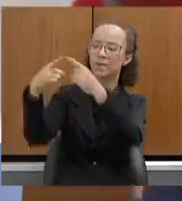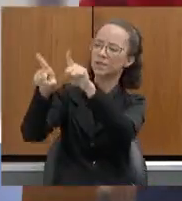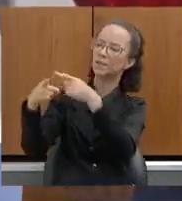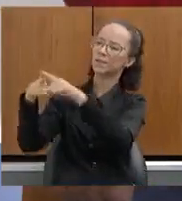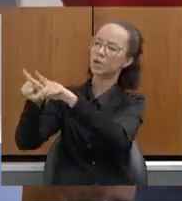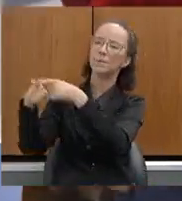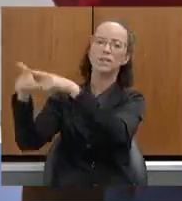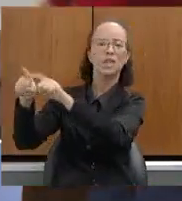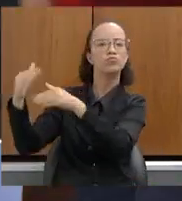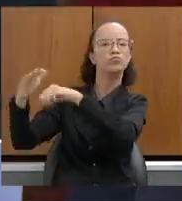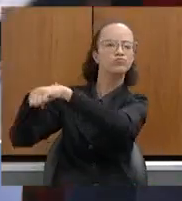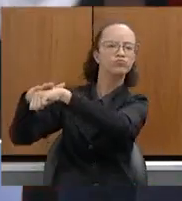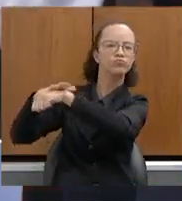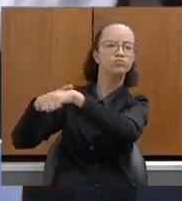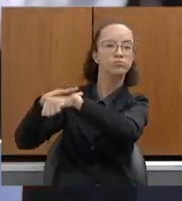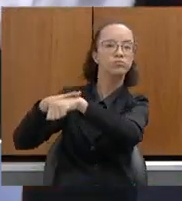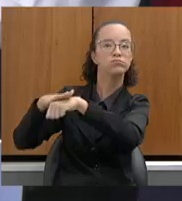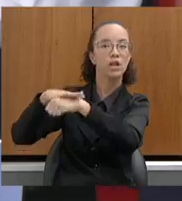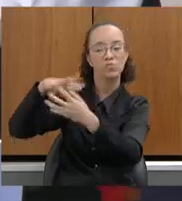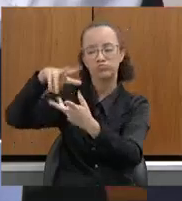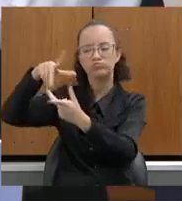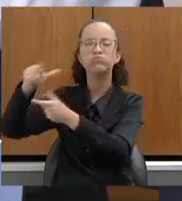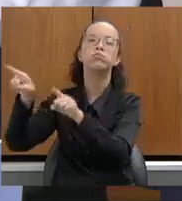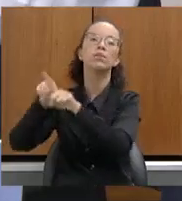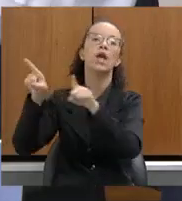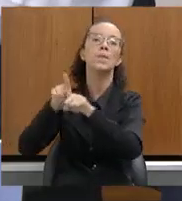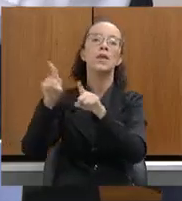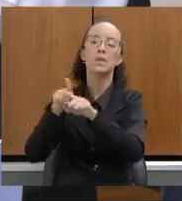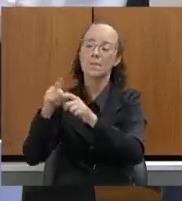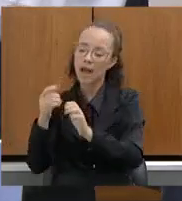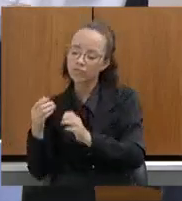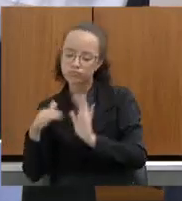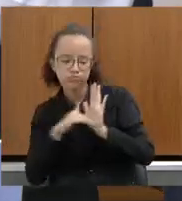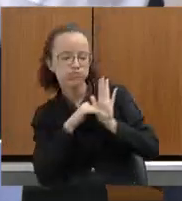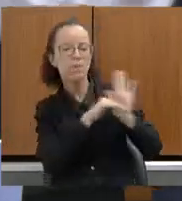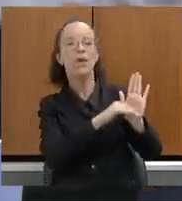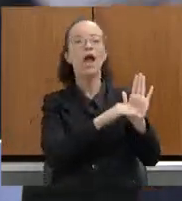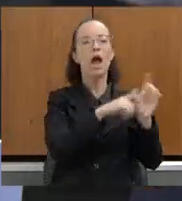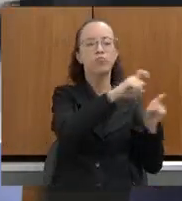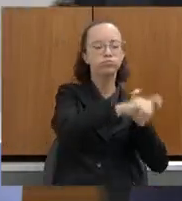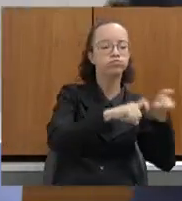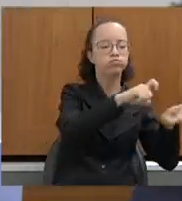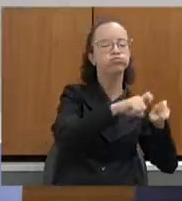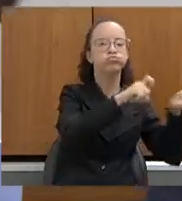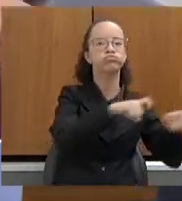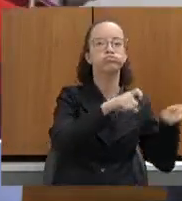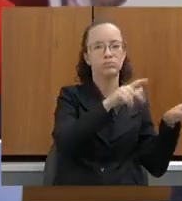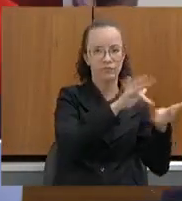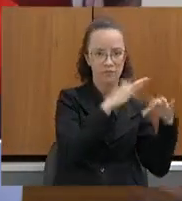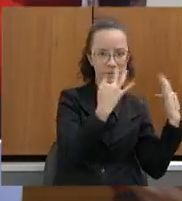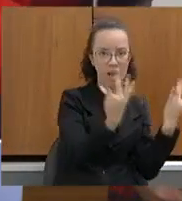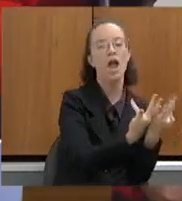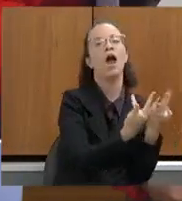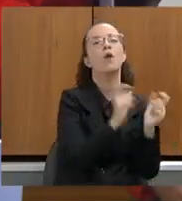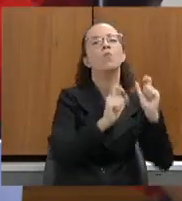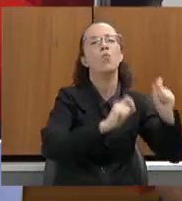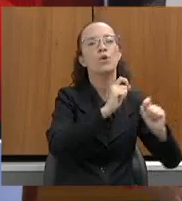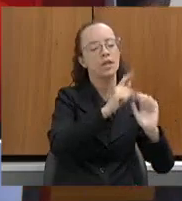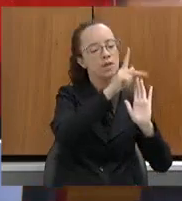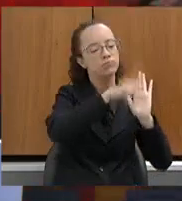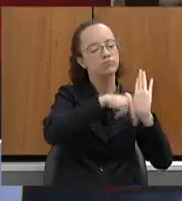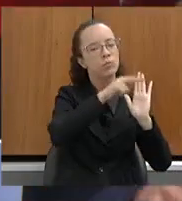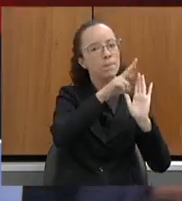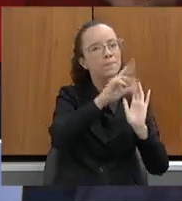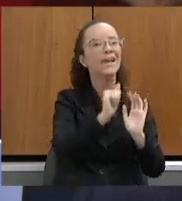nacionais e internacionais para apoiar os pequenos proprietários rurais em regime familiar na efetivação do PRA, ou